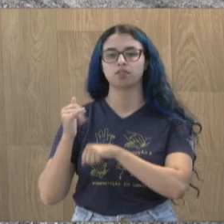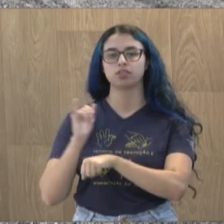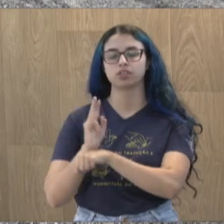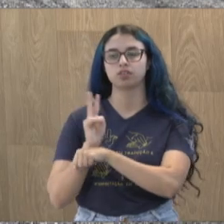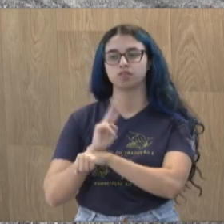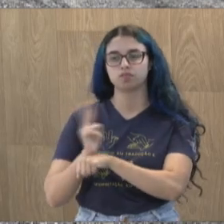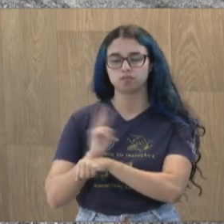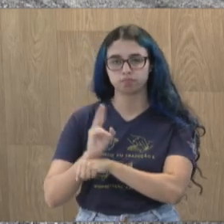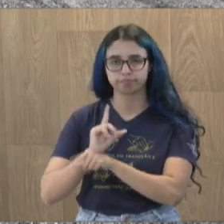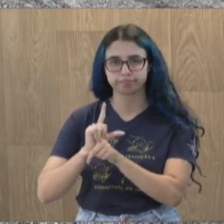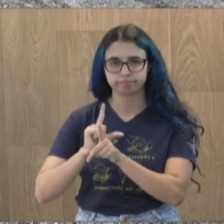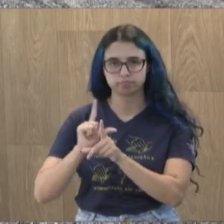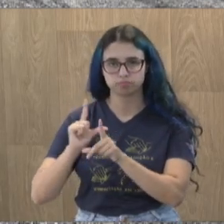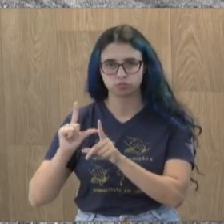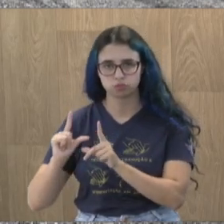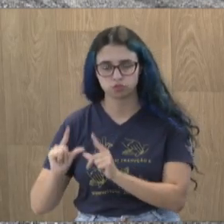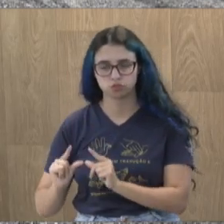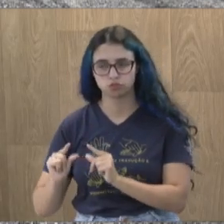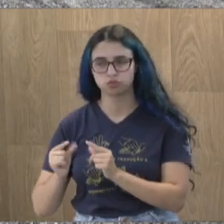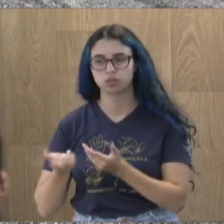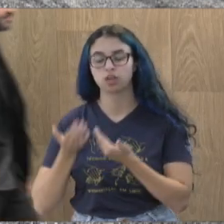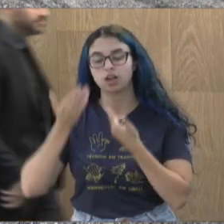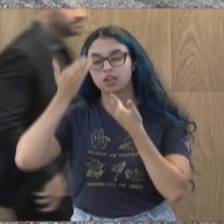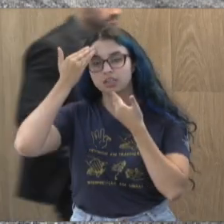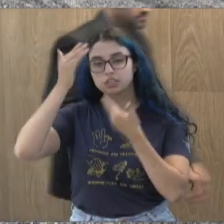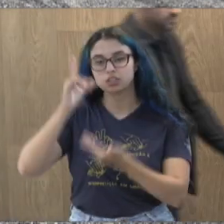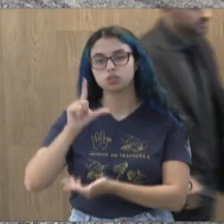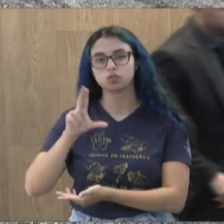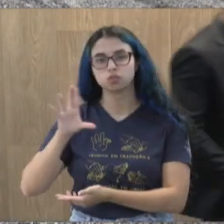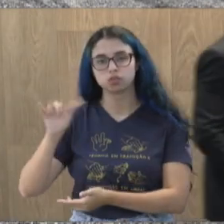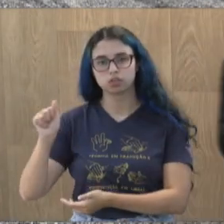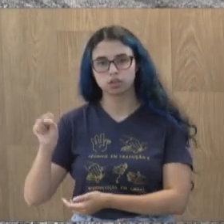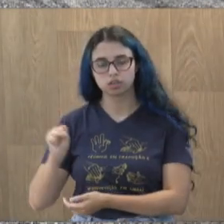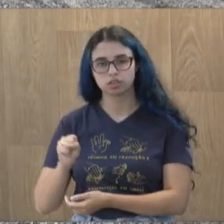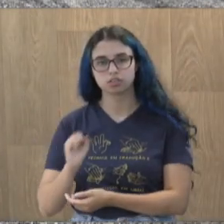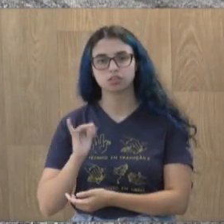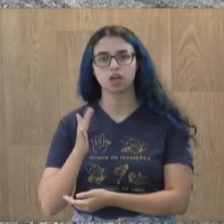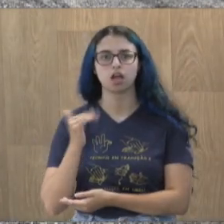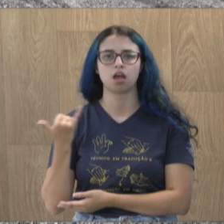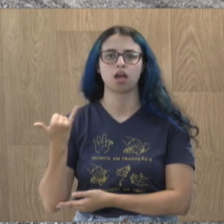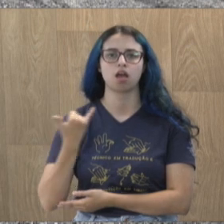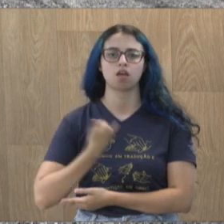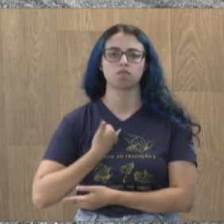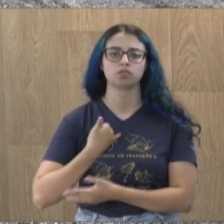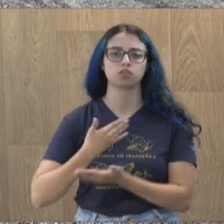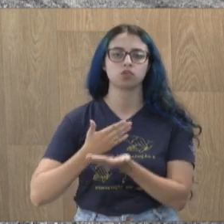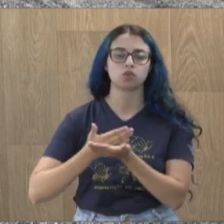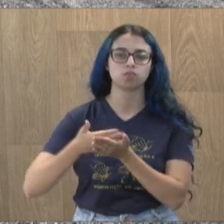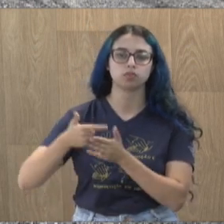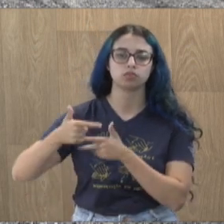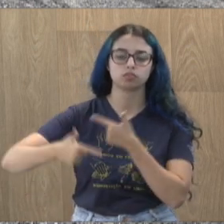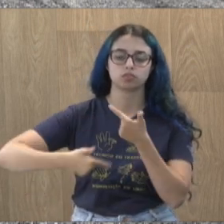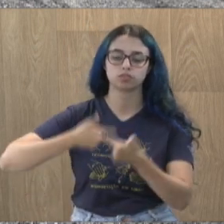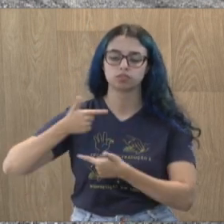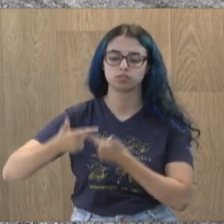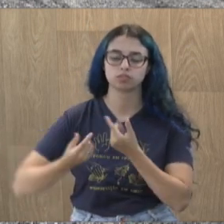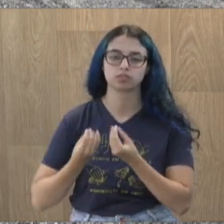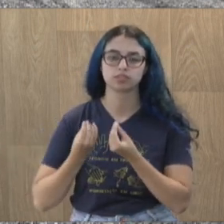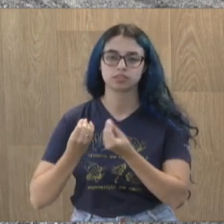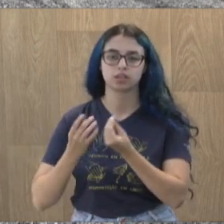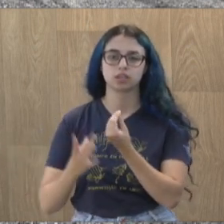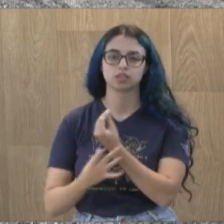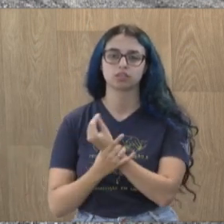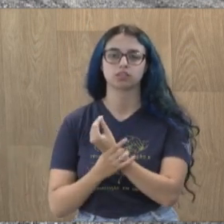as imagens também, hoje cedo, agradeceu o Lucas, imediatamente avisou esse vereador que esse trabalho está sendo feito para trazer mais segurança